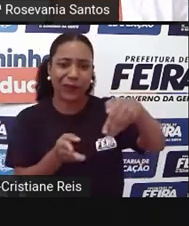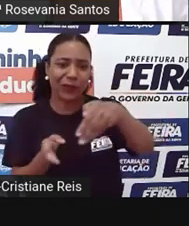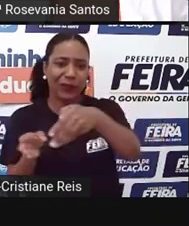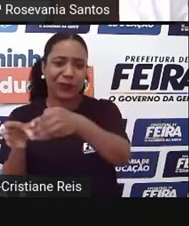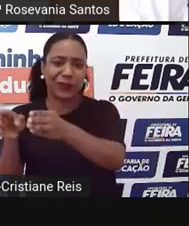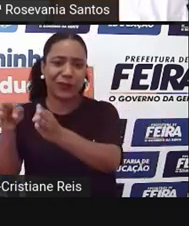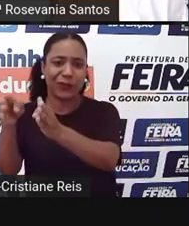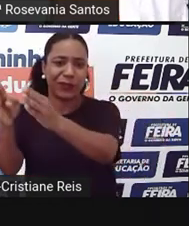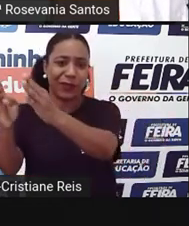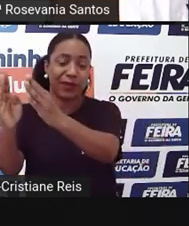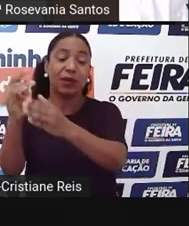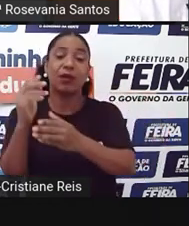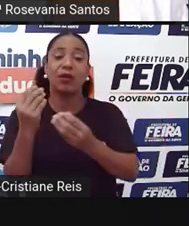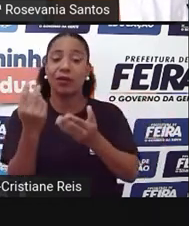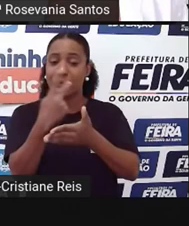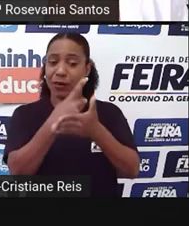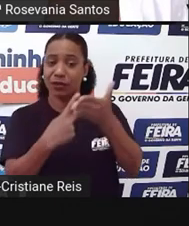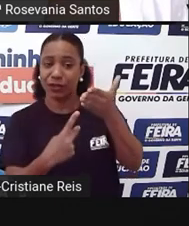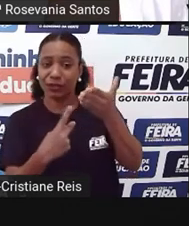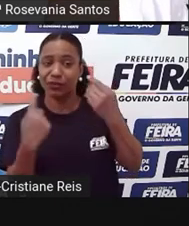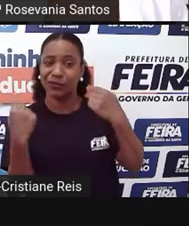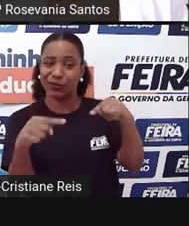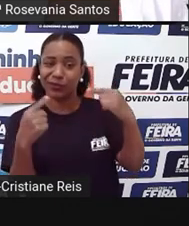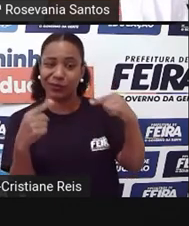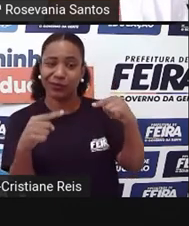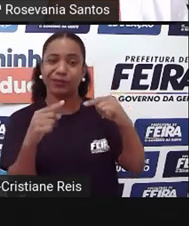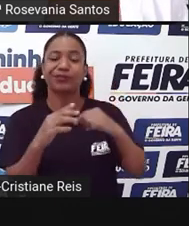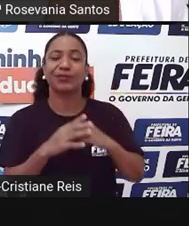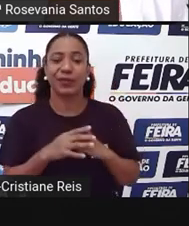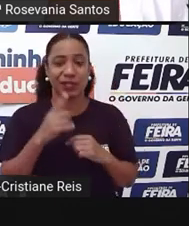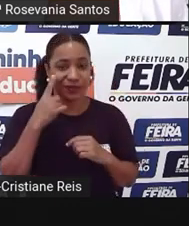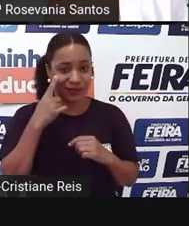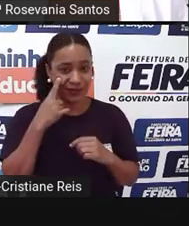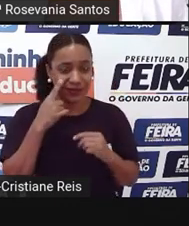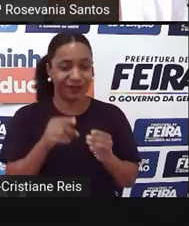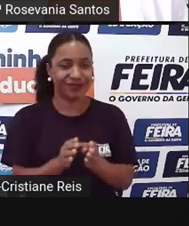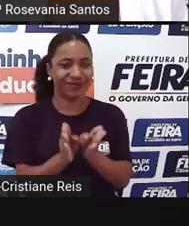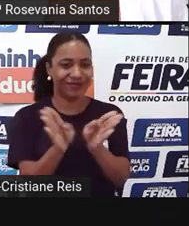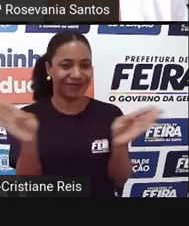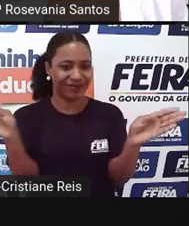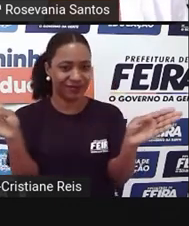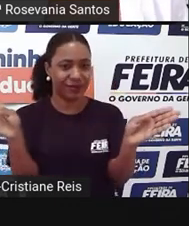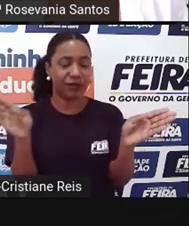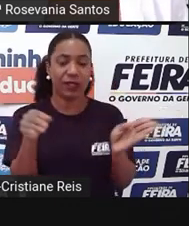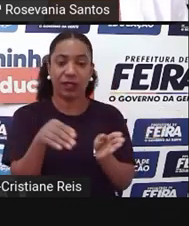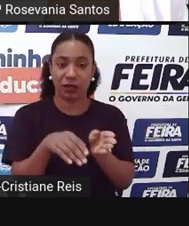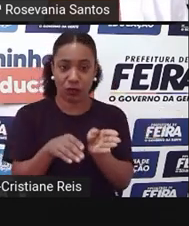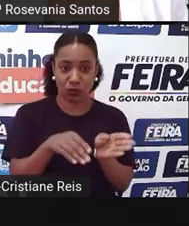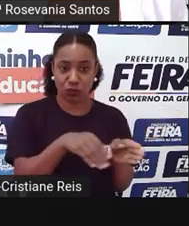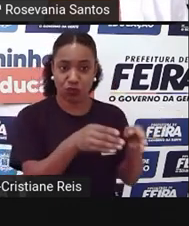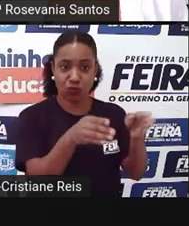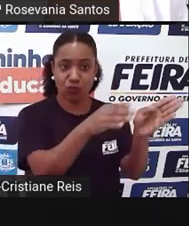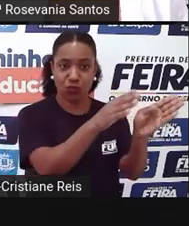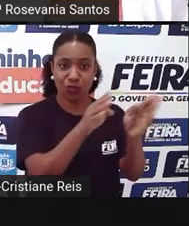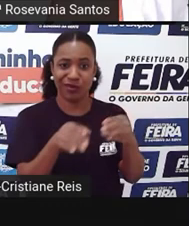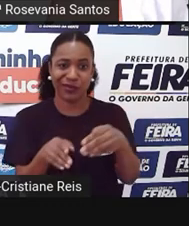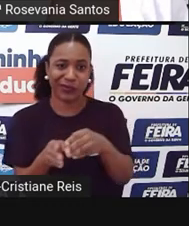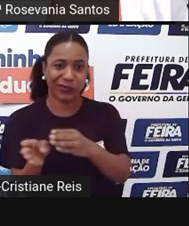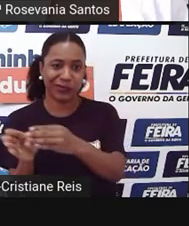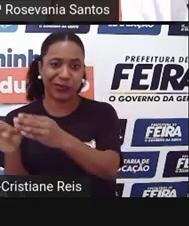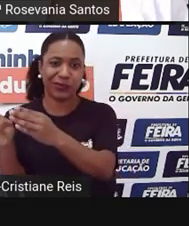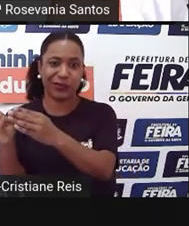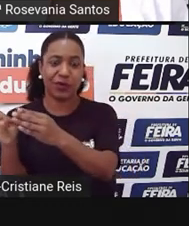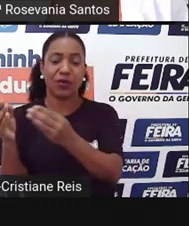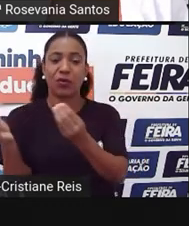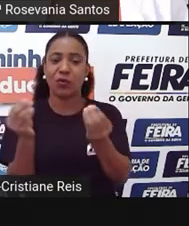feito esse projeto, né, a gente está aqui vendo os dois eixos, e esses dois eixos, a quantidade de quilômetros que cada